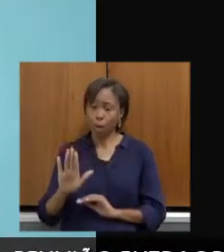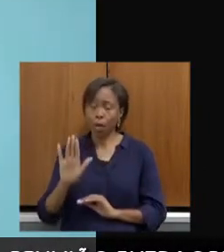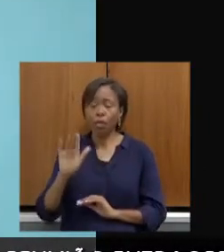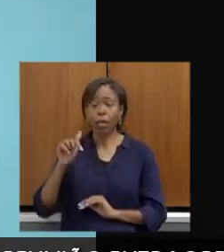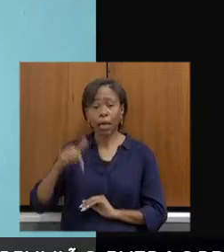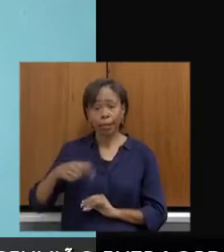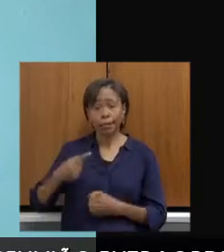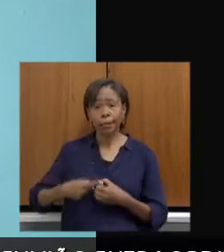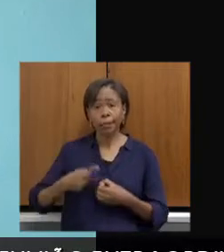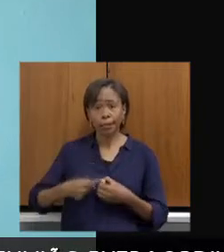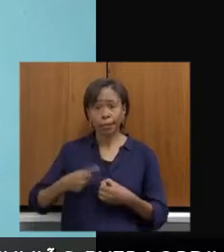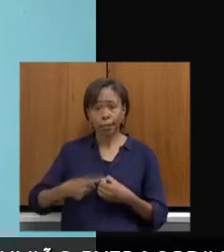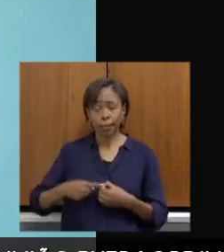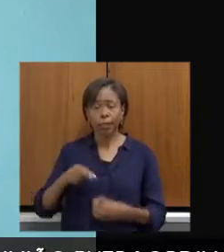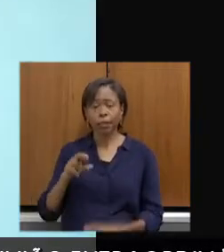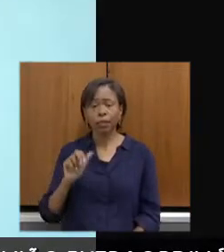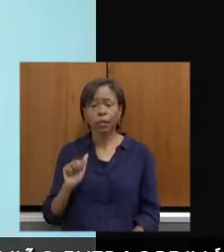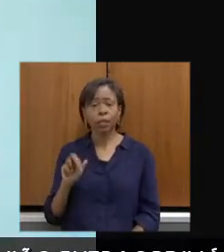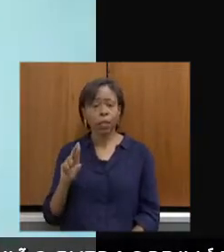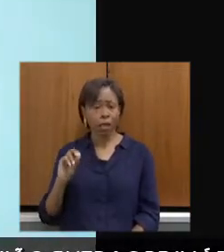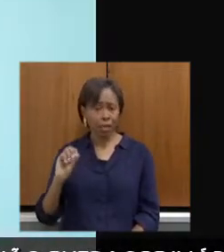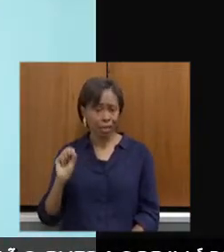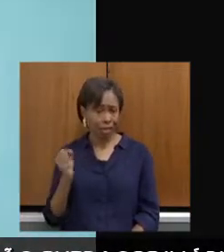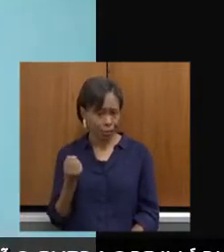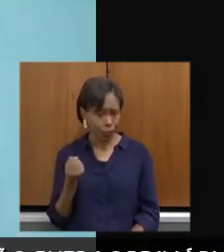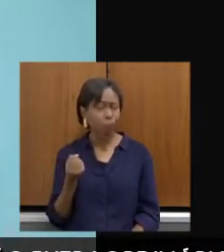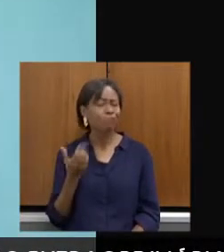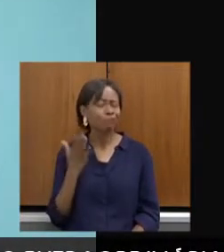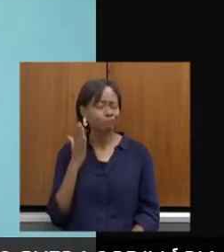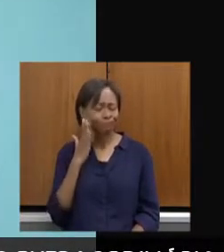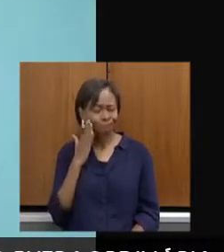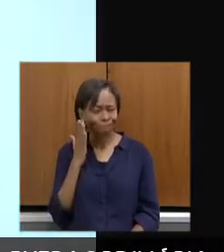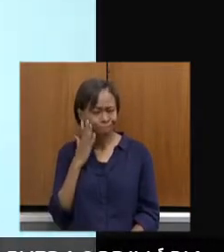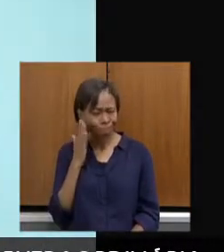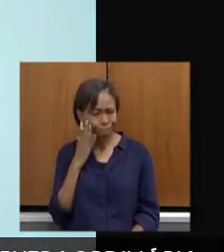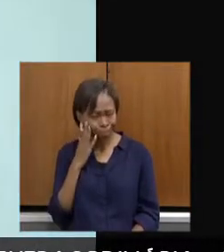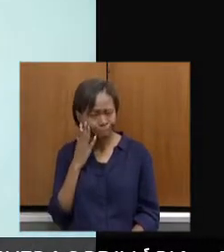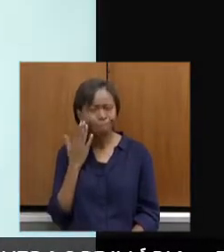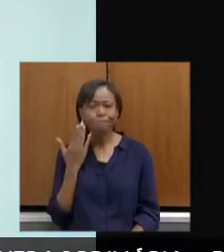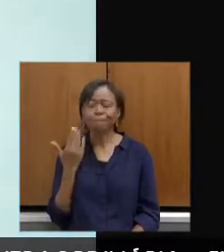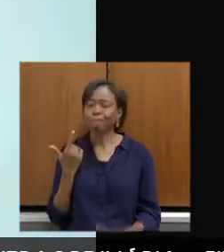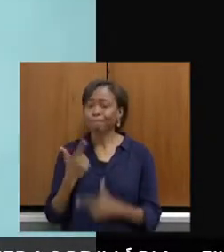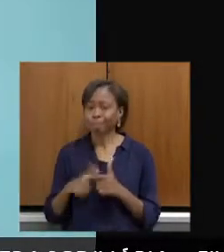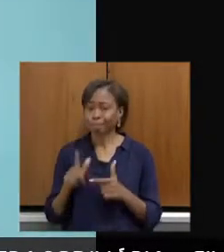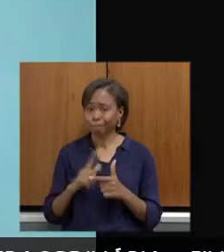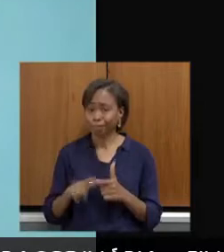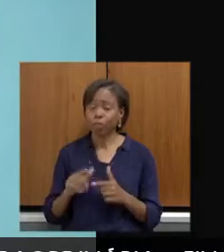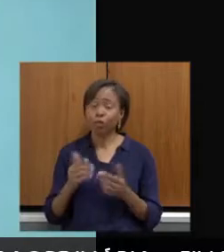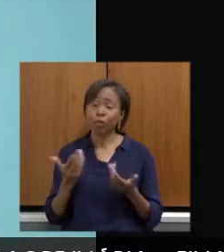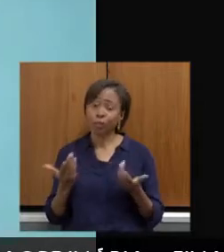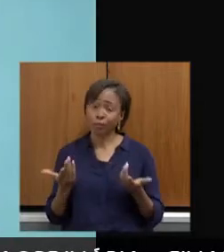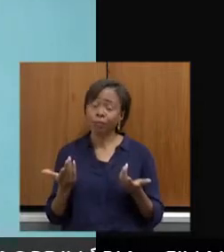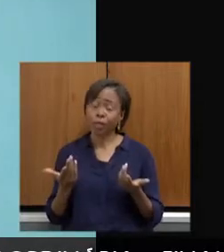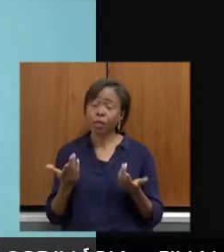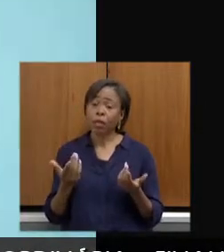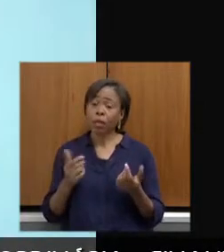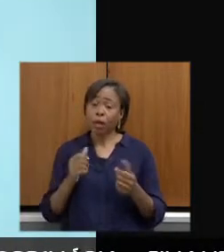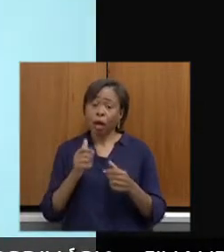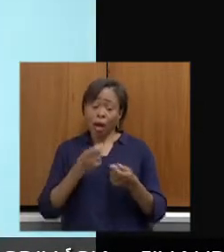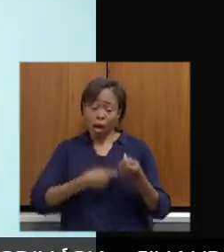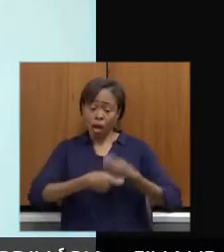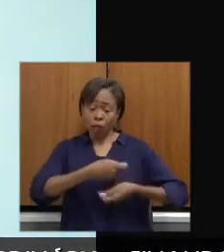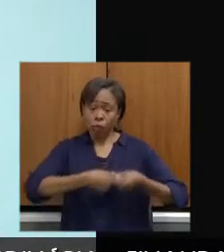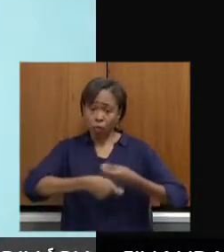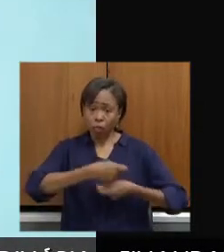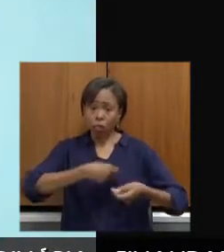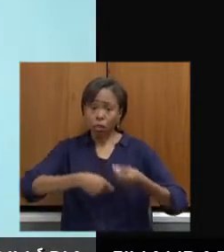passam. Nós sabemos que, por exemplo, uma mudança de administração e, geralmente, as